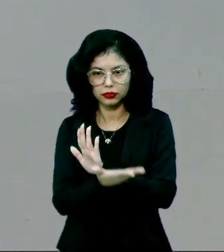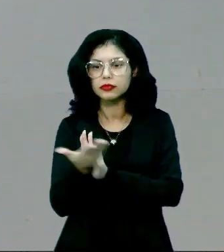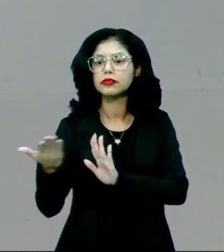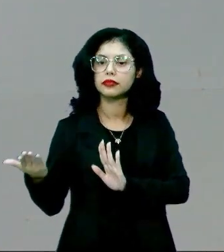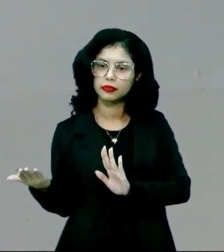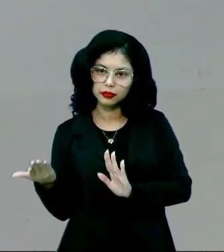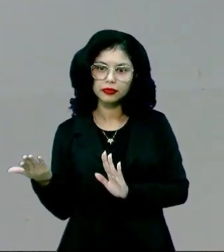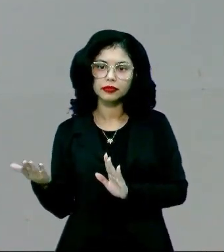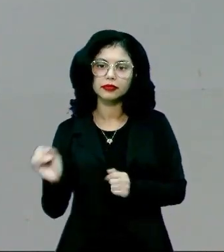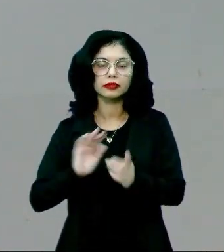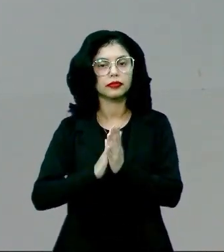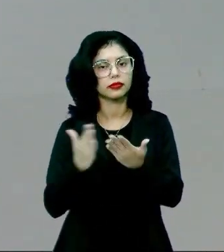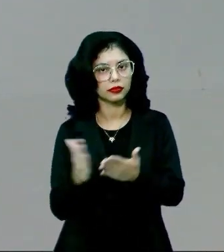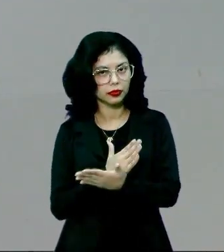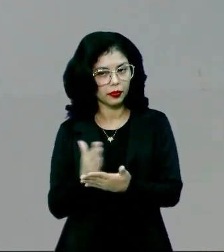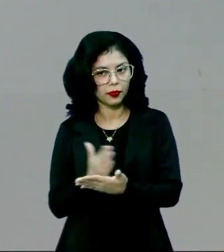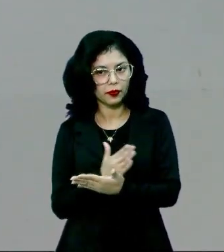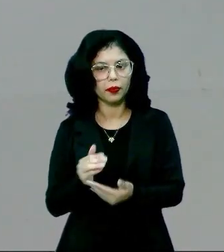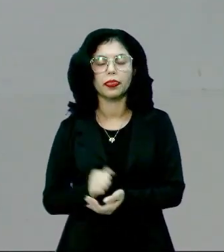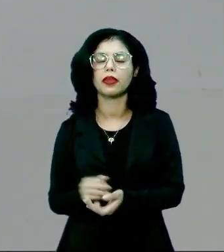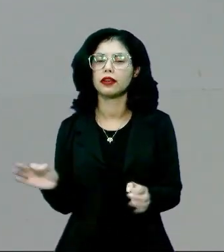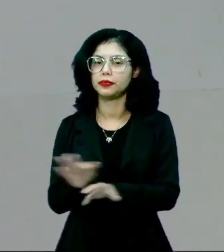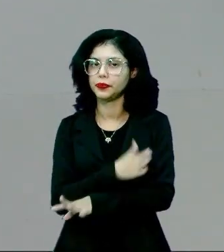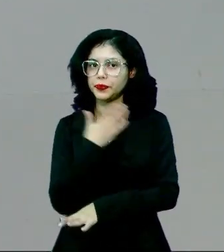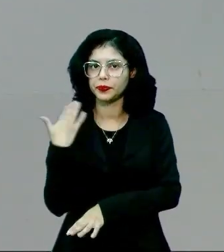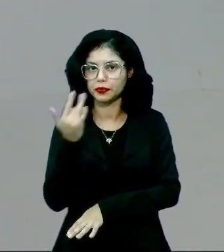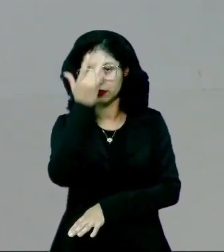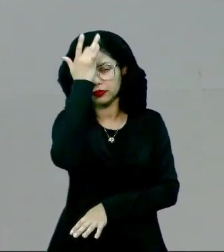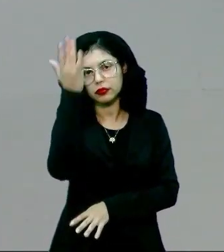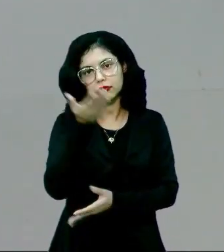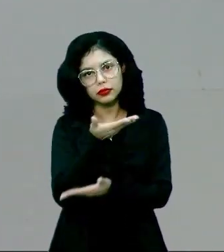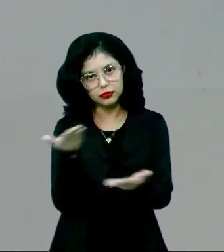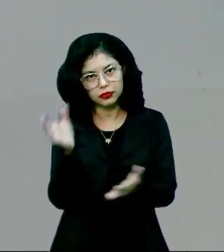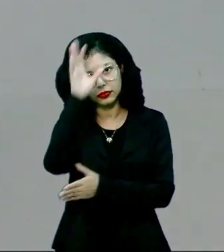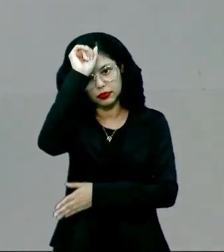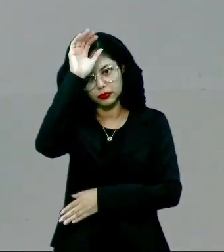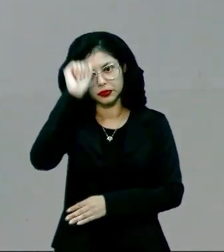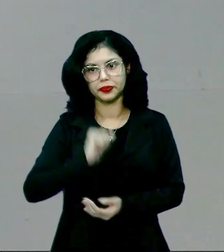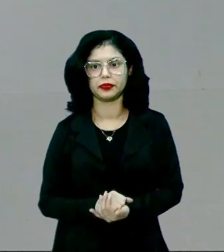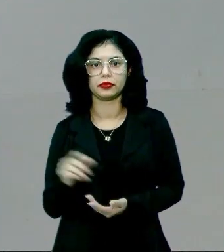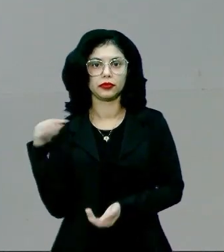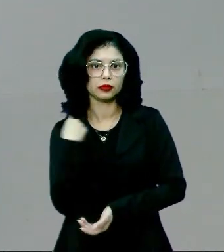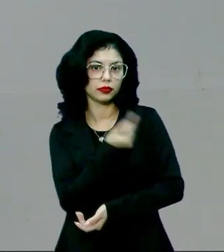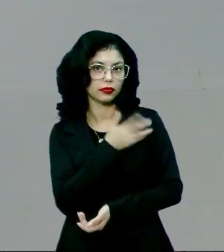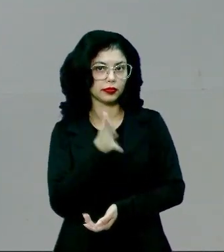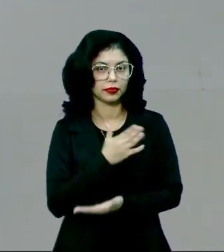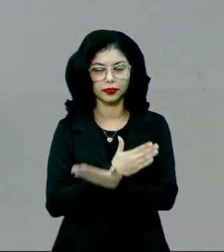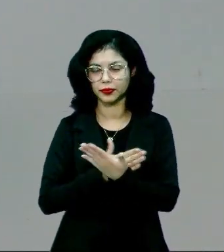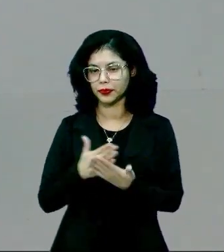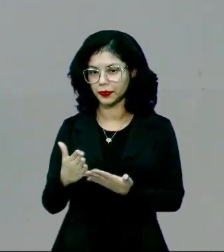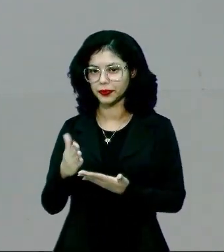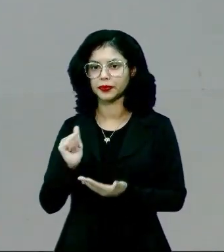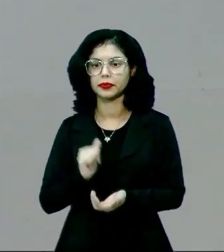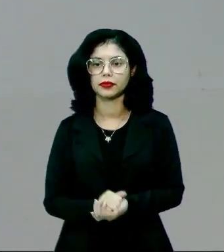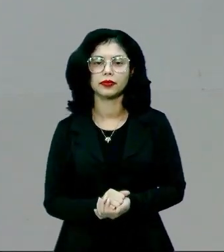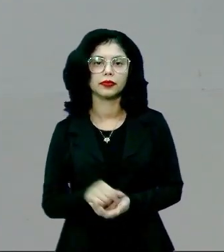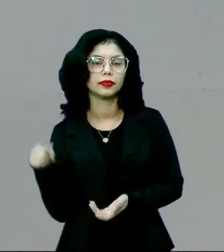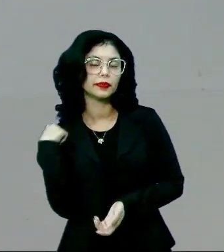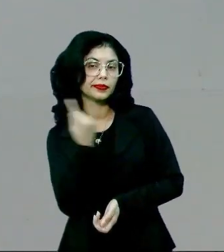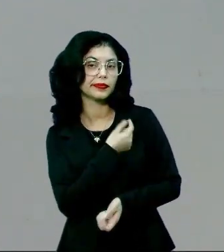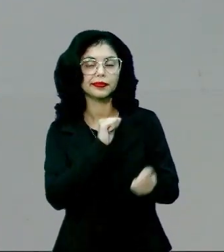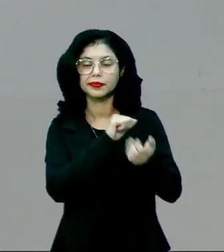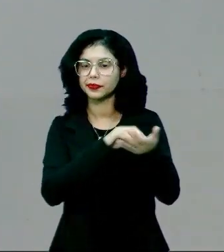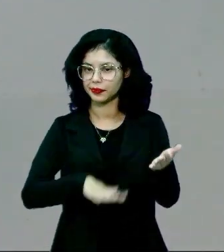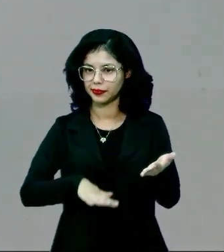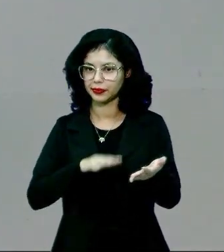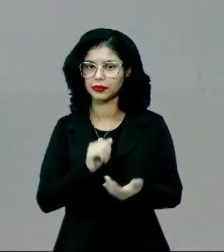vocês pelo livro. Isso acaba facilitando o seu aprendizado. E nós já vamos começar com o nosso